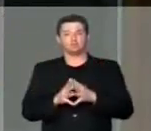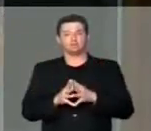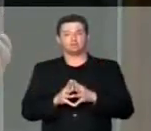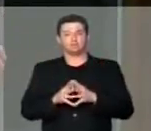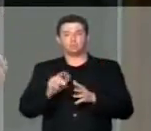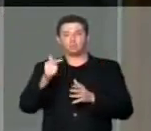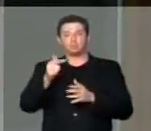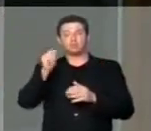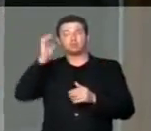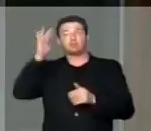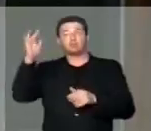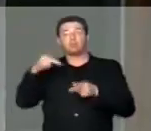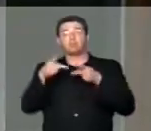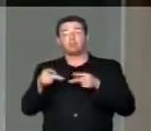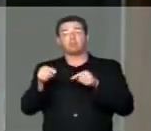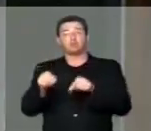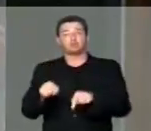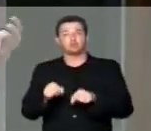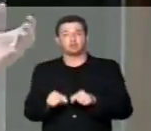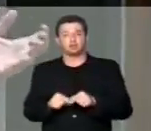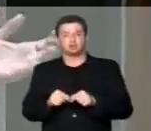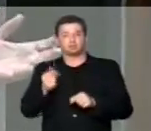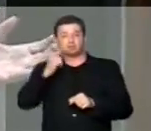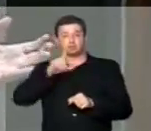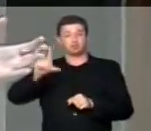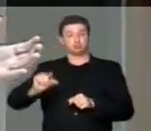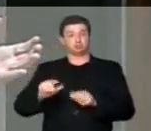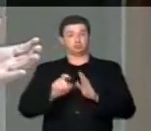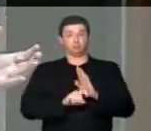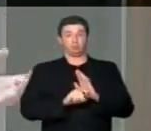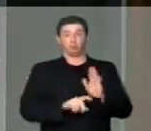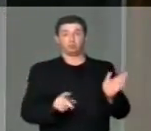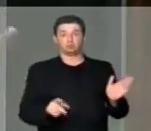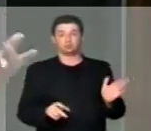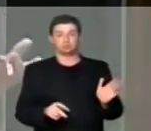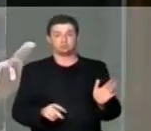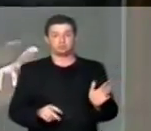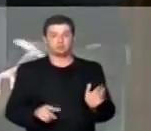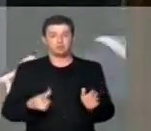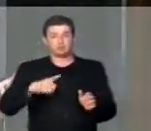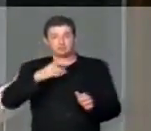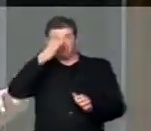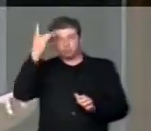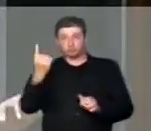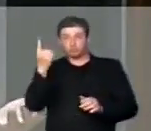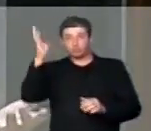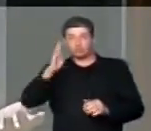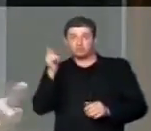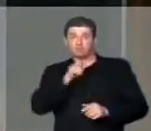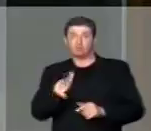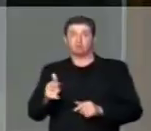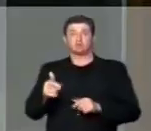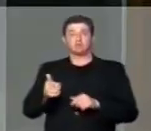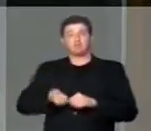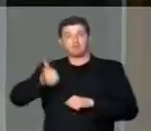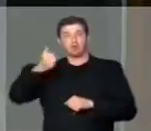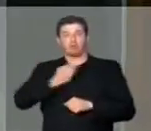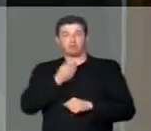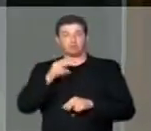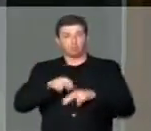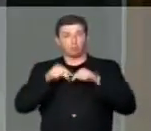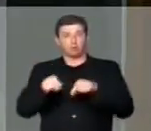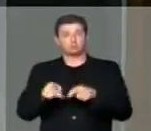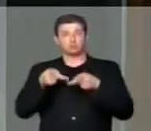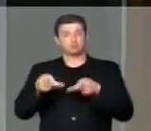existe qualquer previsão nesse projeto de redução de carga tributária. Não tem um único brasileiro beneficiado por esse projeto.